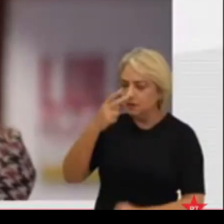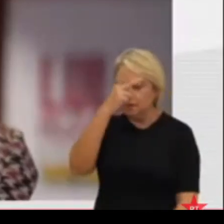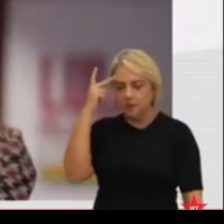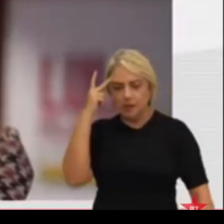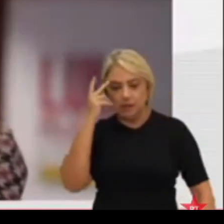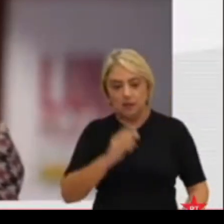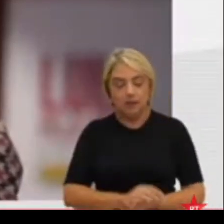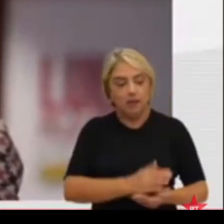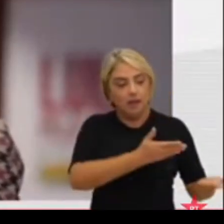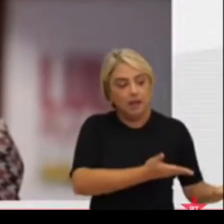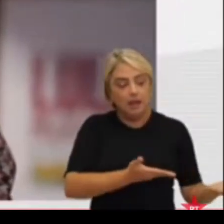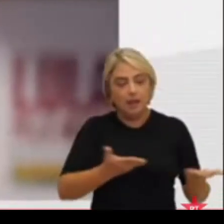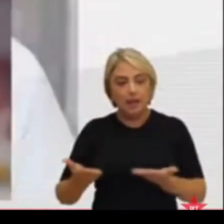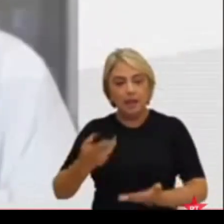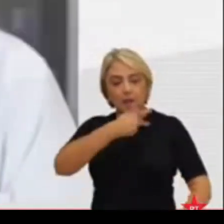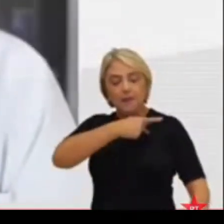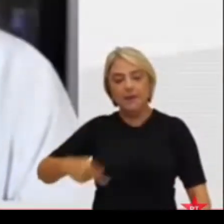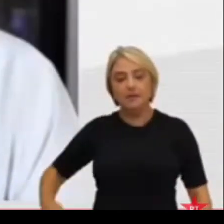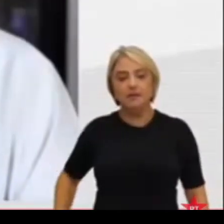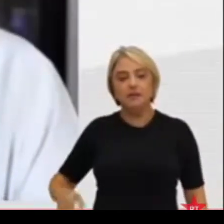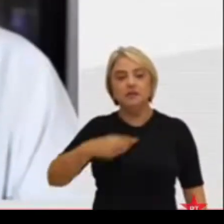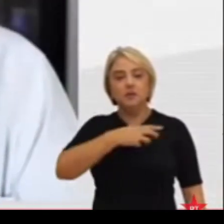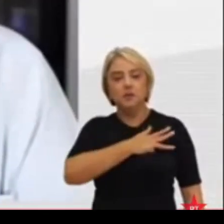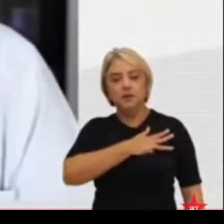É contigo, presidente Lula.